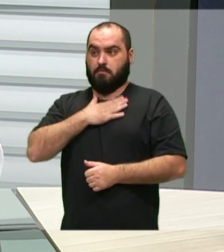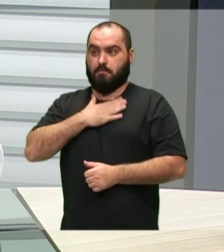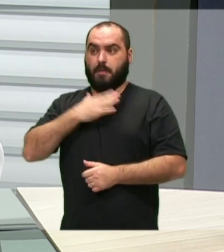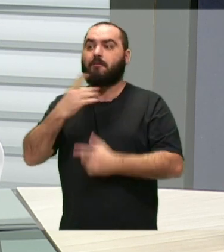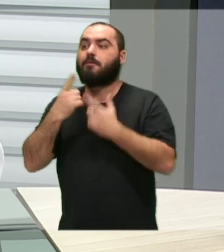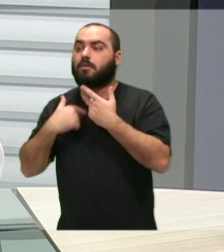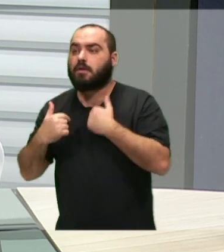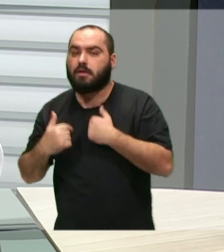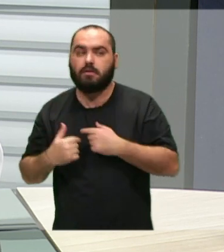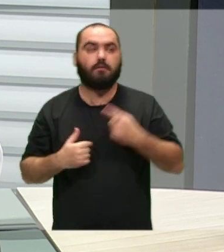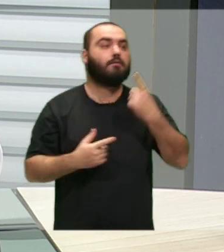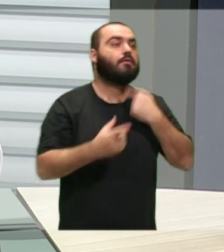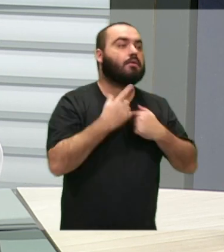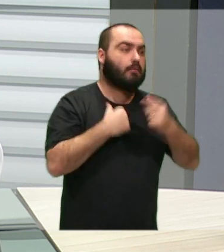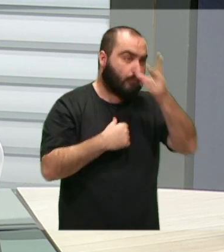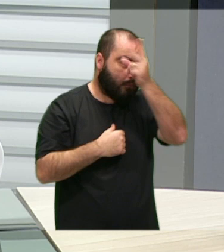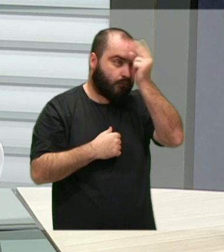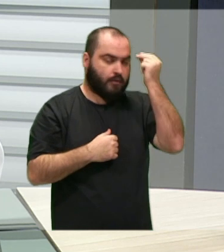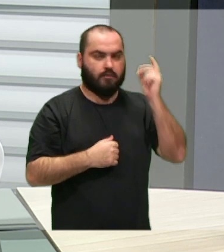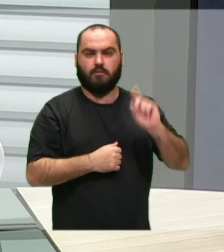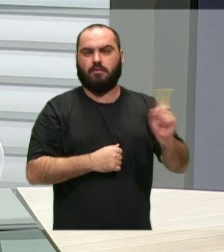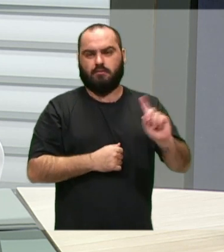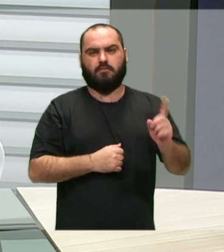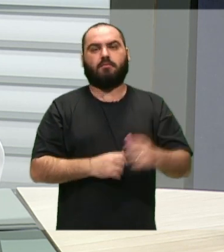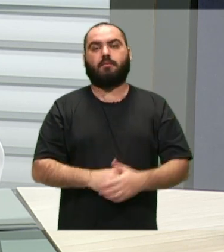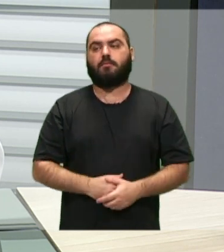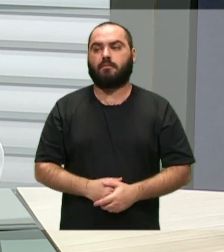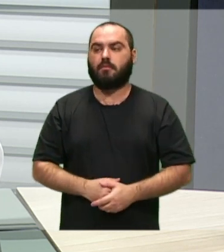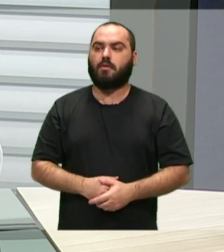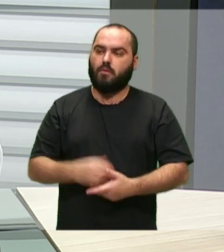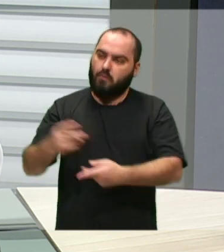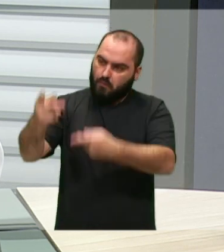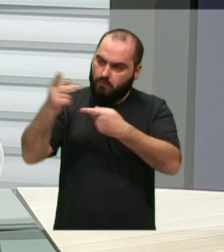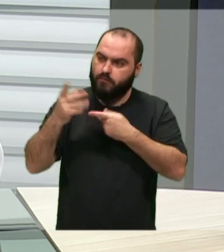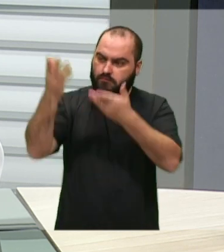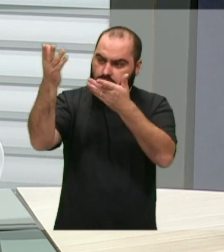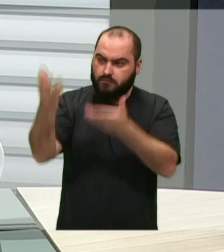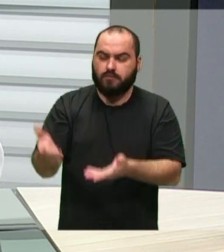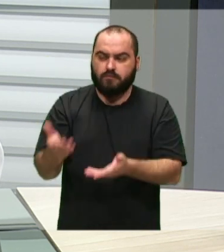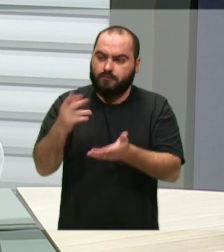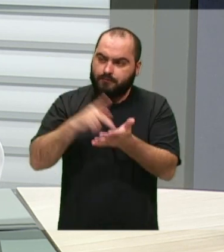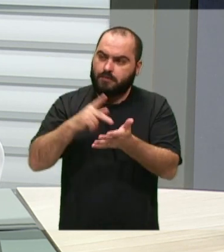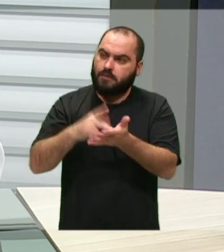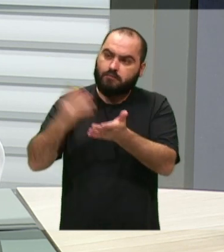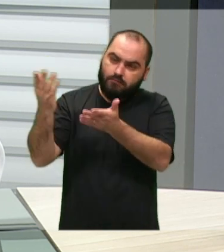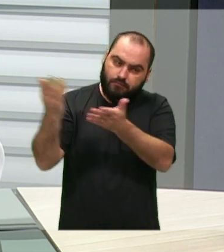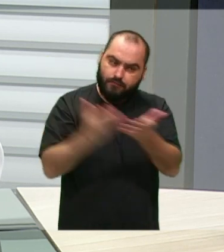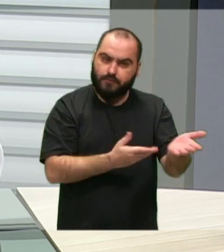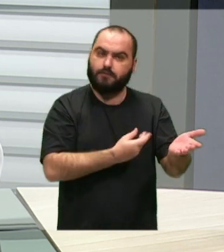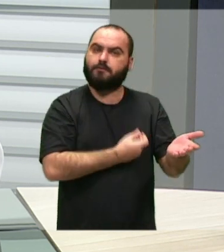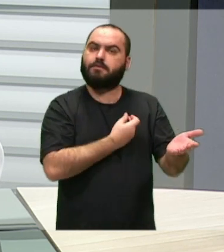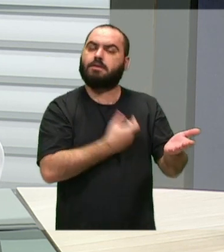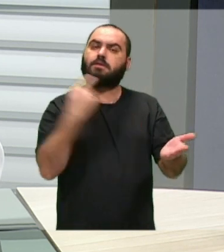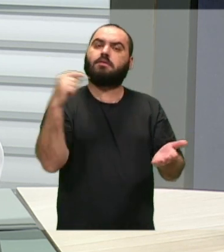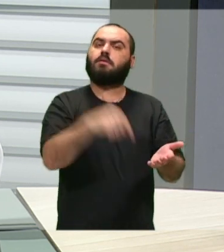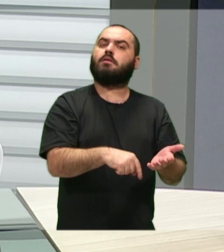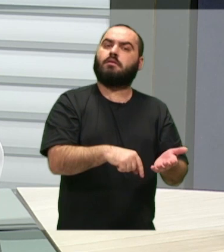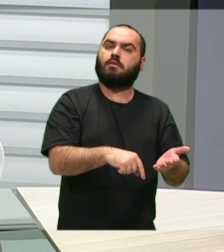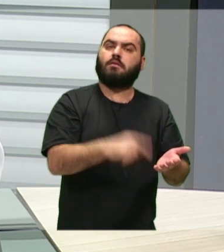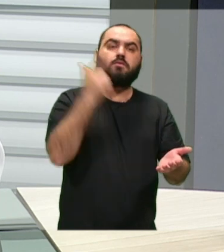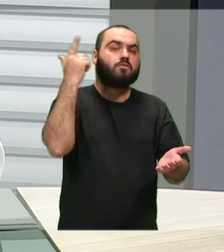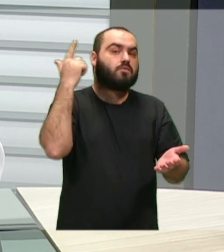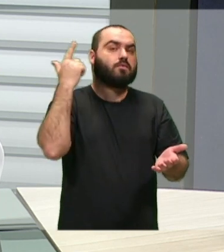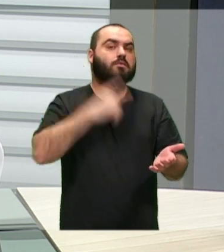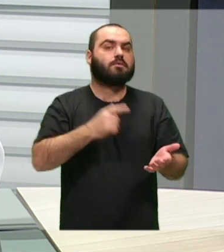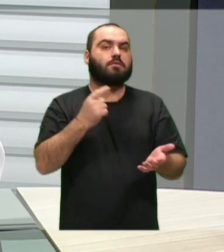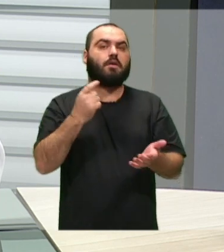construir ouvindo você. Então, convido, nesse caloroso convite mesmo, para receber você aqui, e ser parte